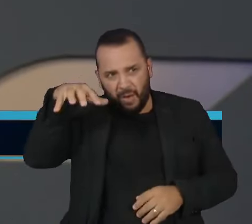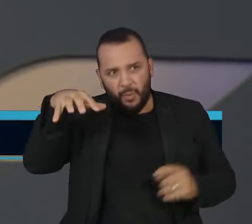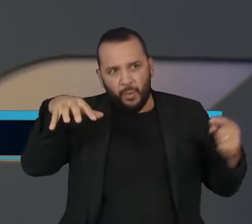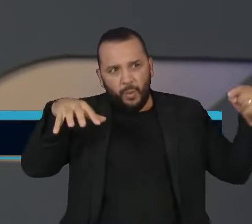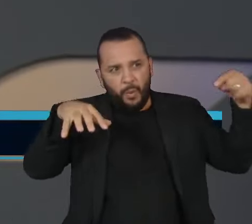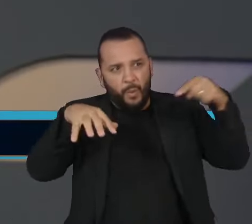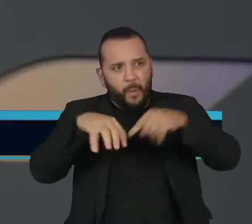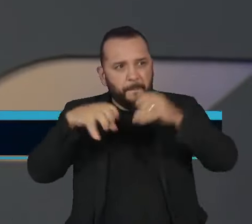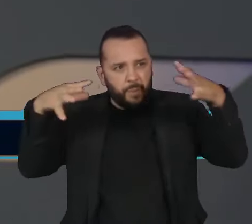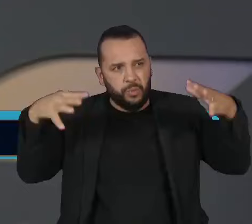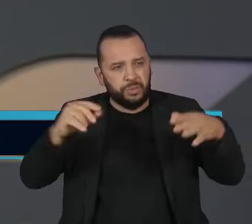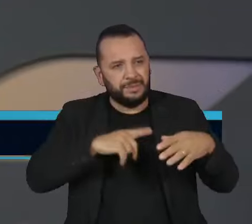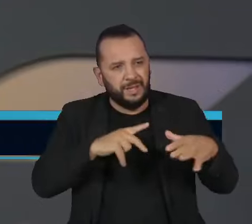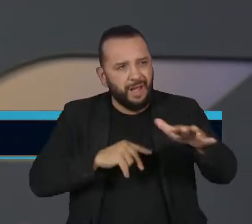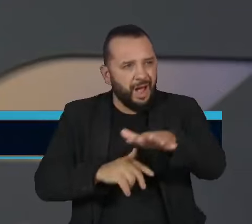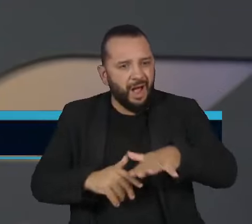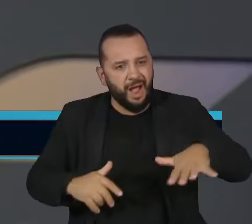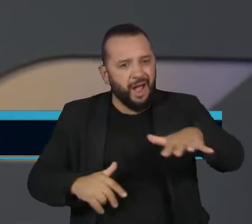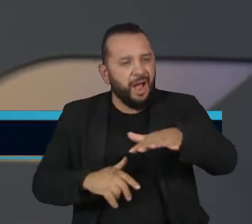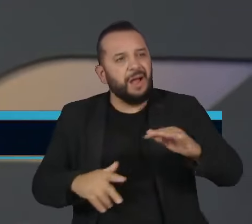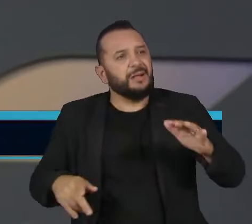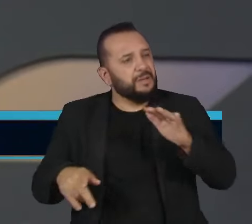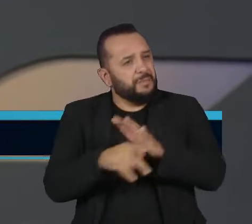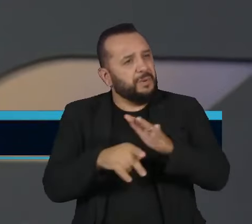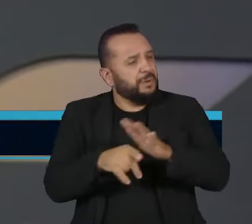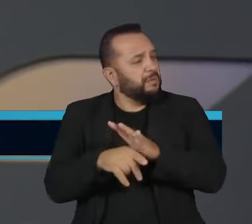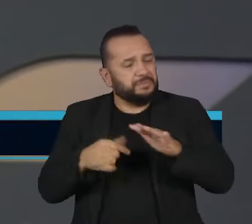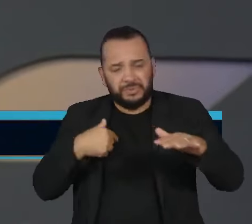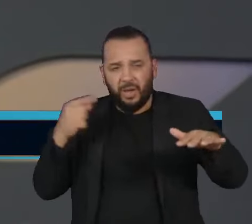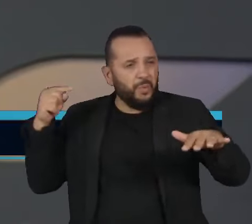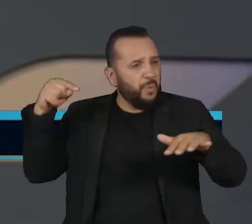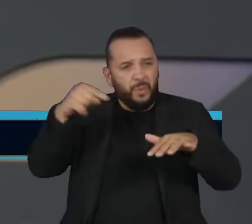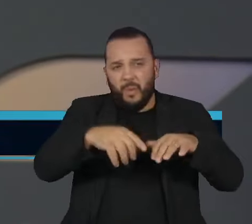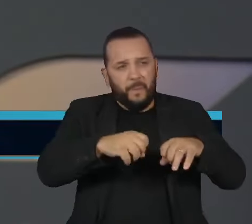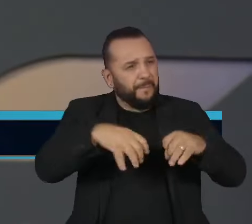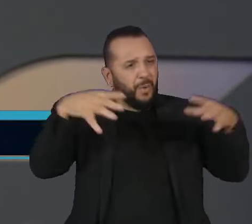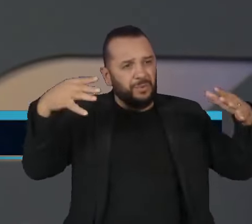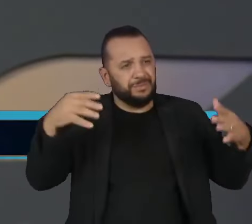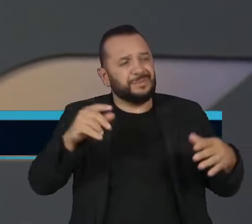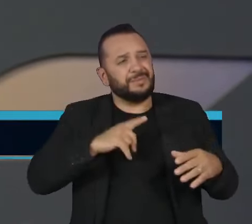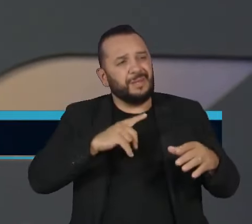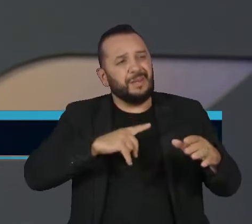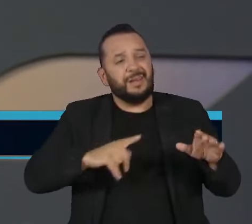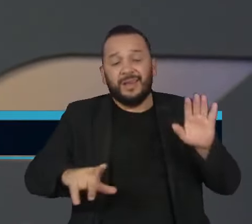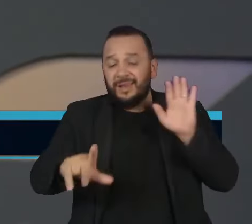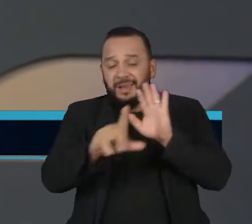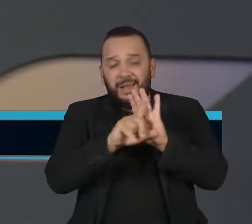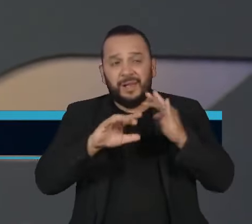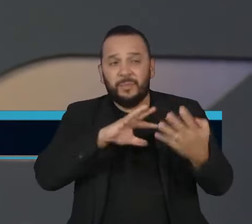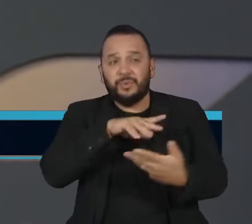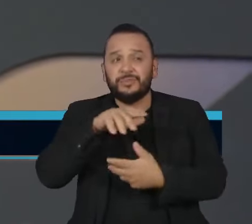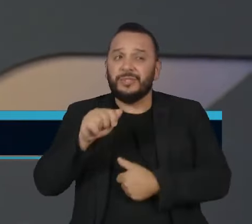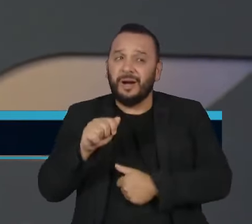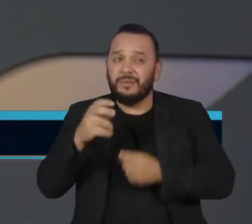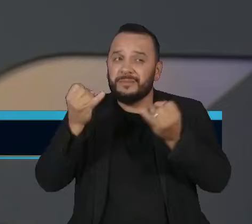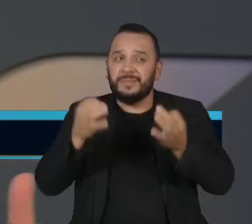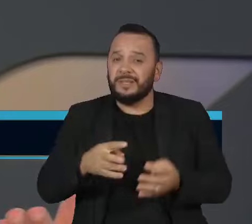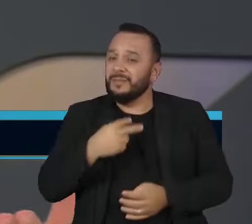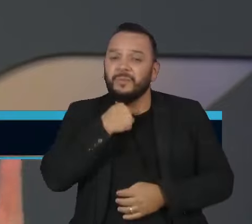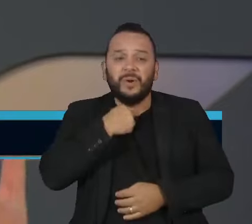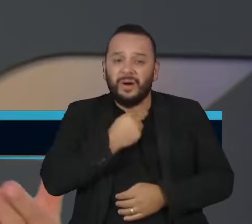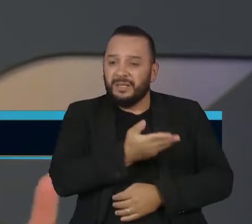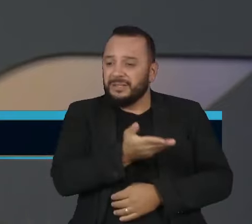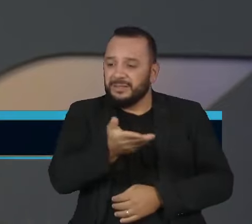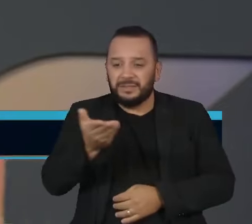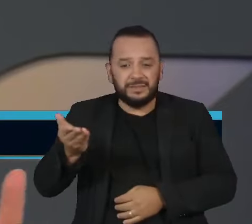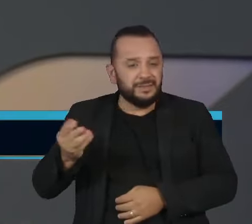áreas que são de domínio internacional e dentro da legislação internacional, que foram atingidos. E